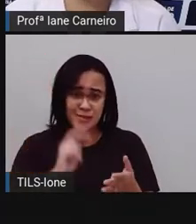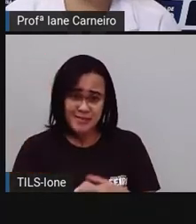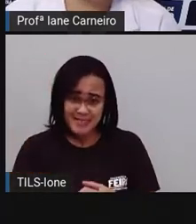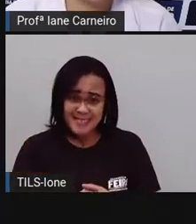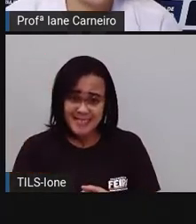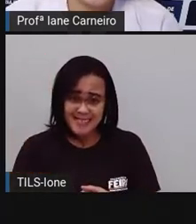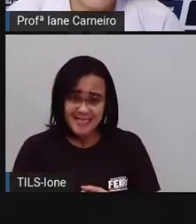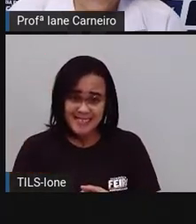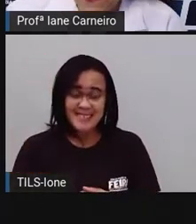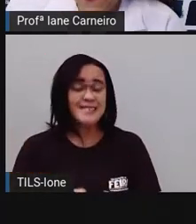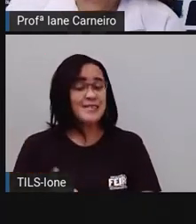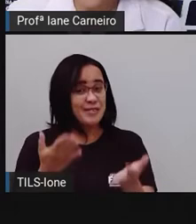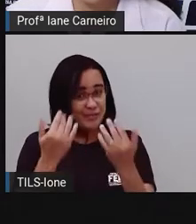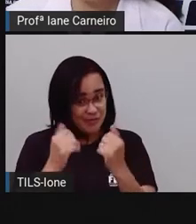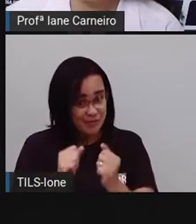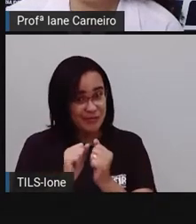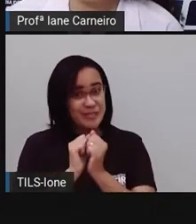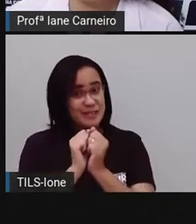Vamos ver?